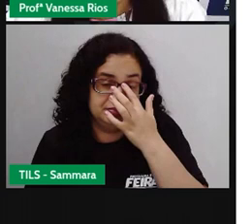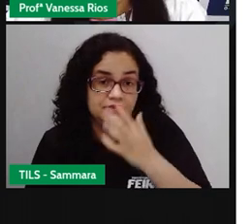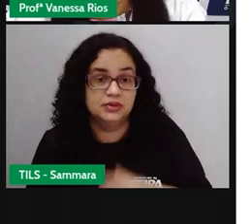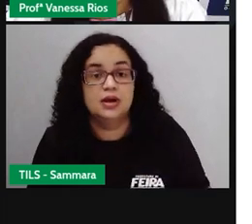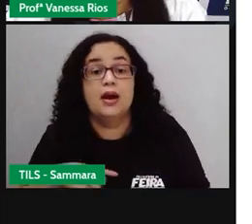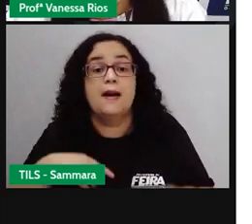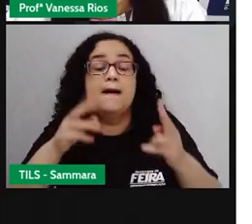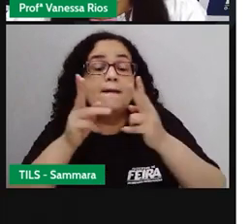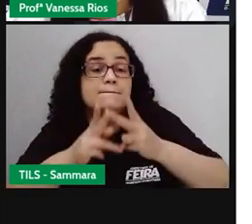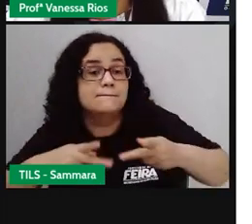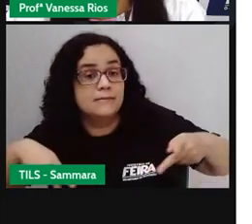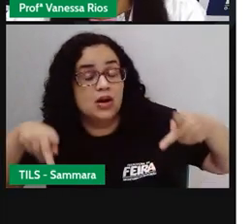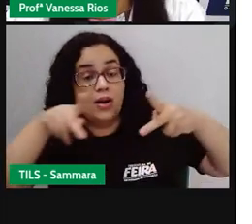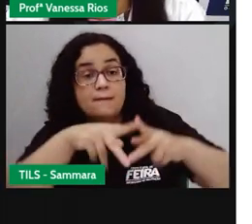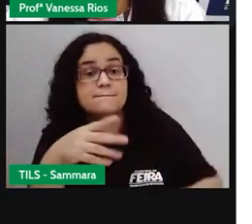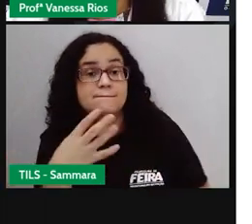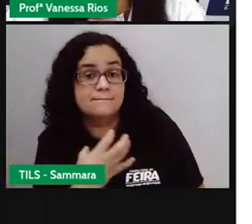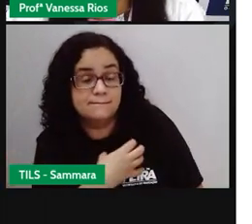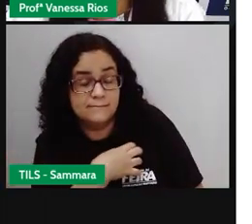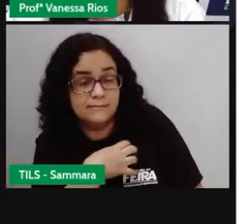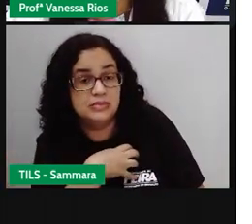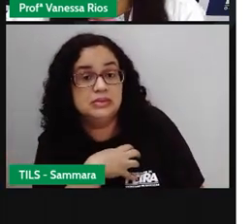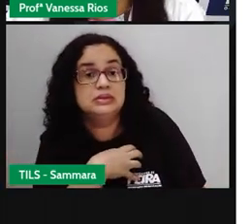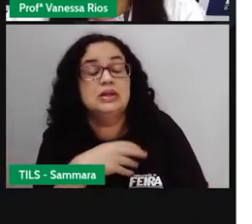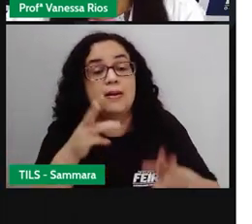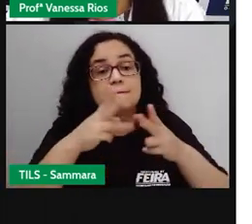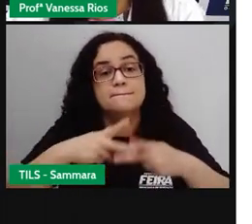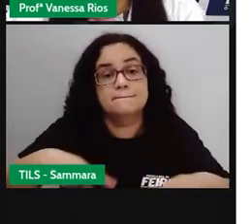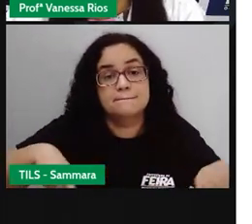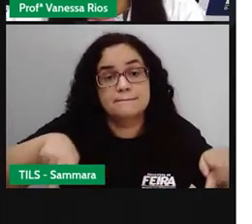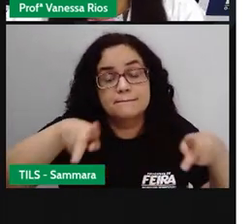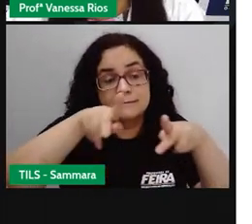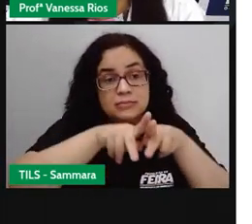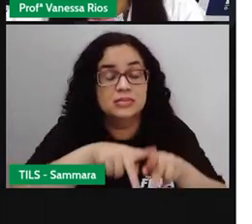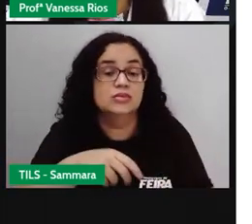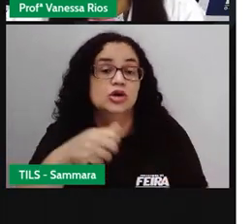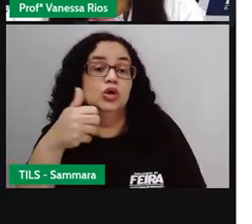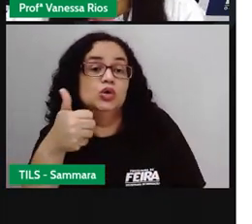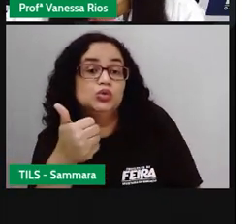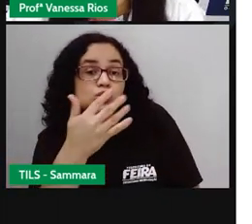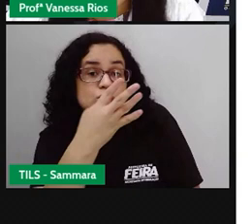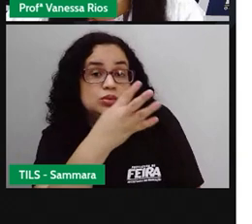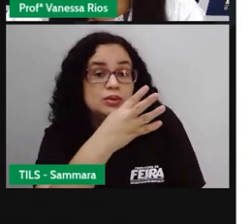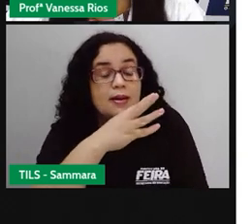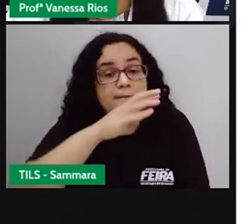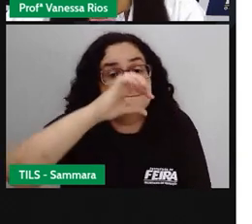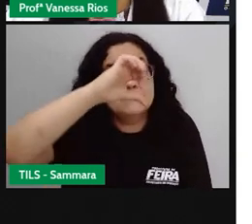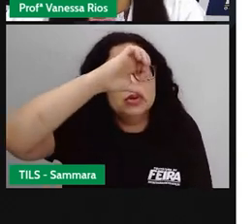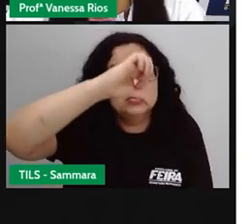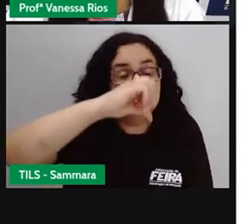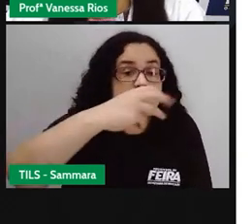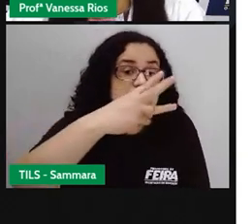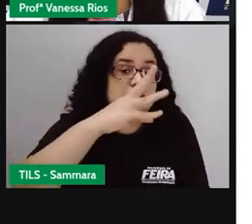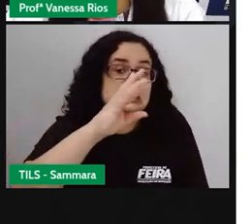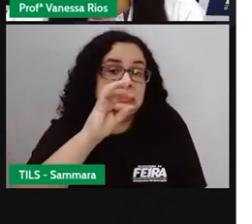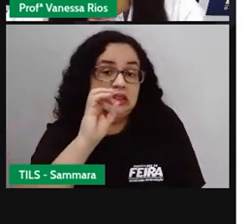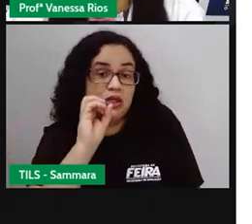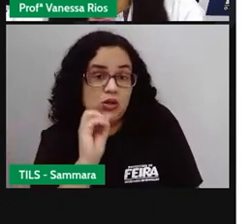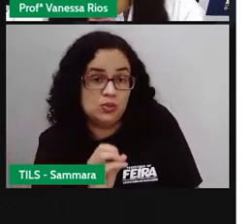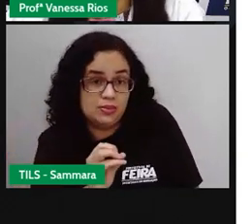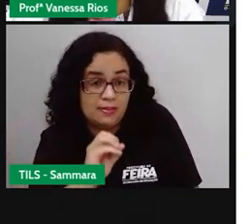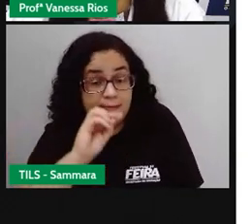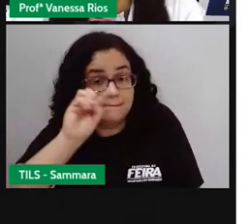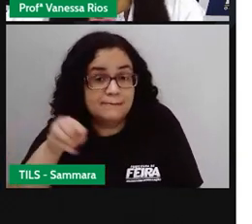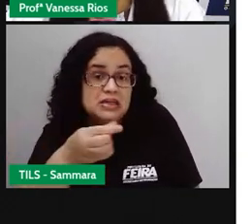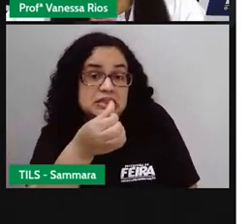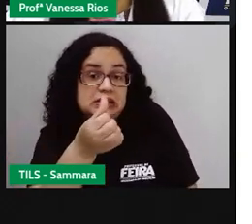A Bahia também tem uma população estimada de 14.930